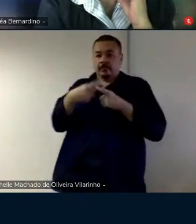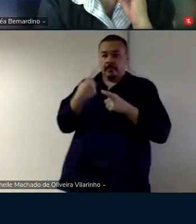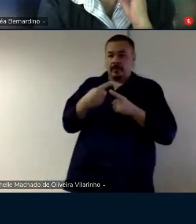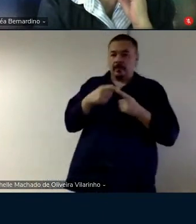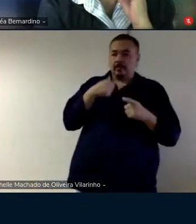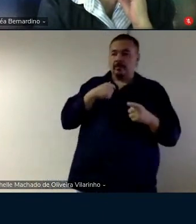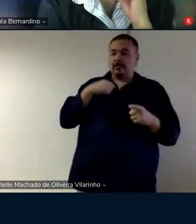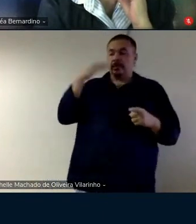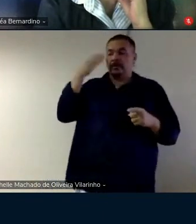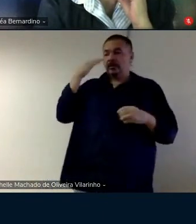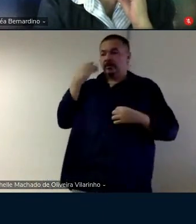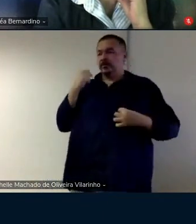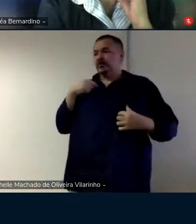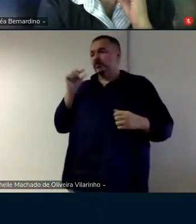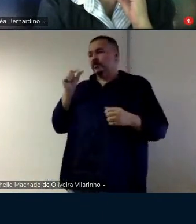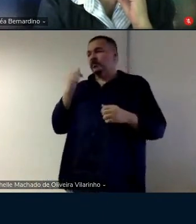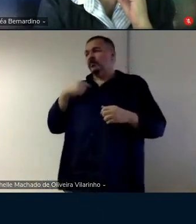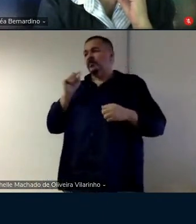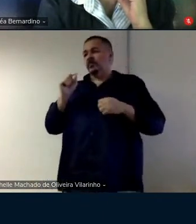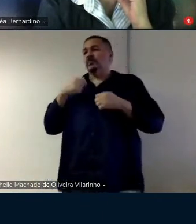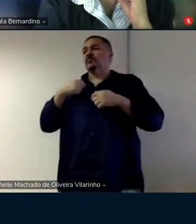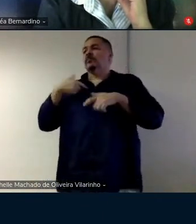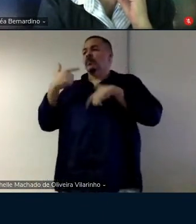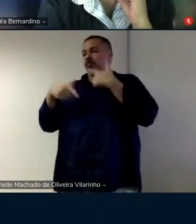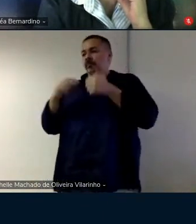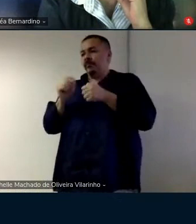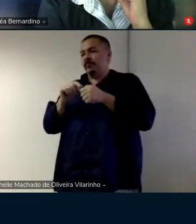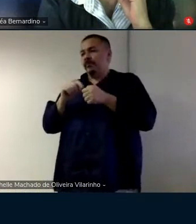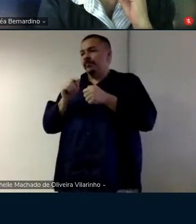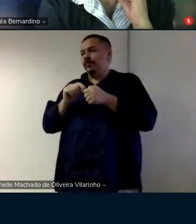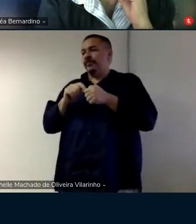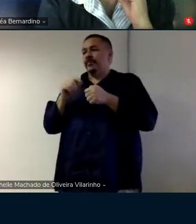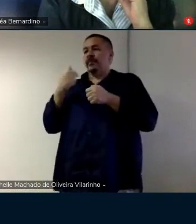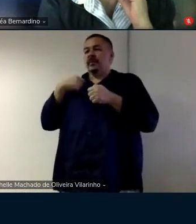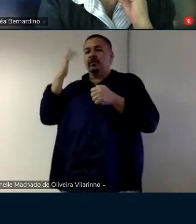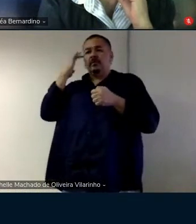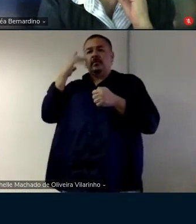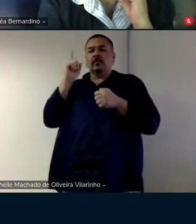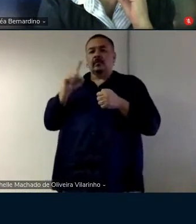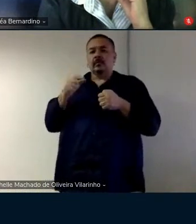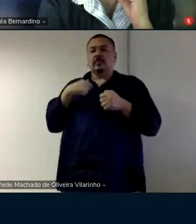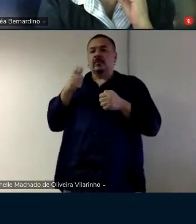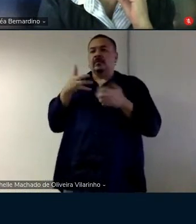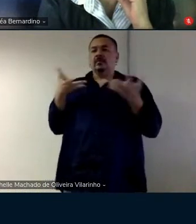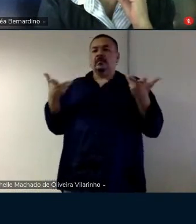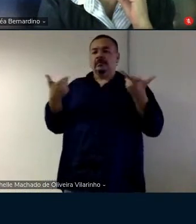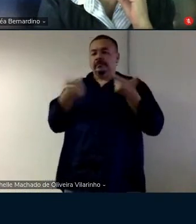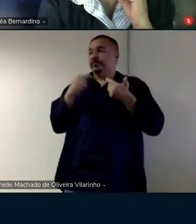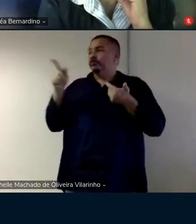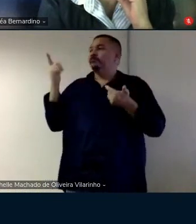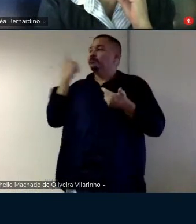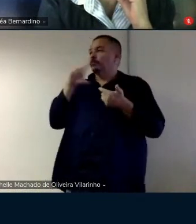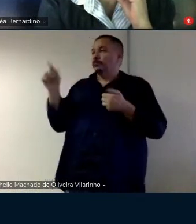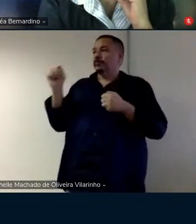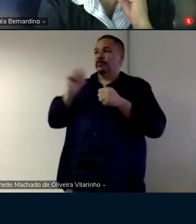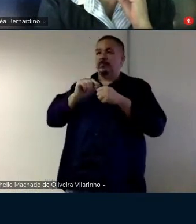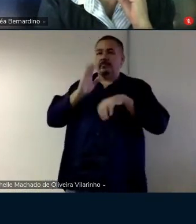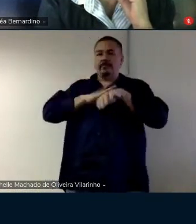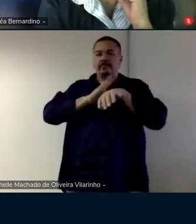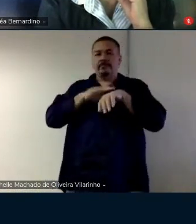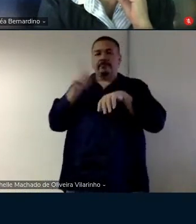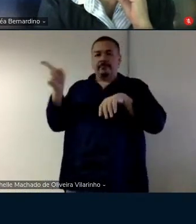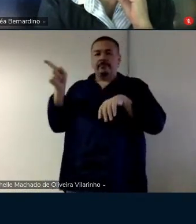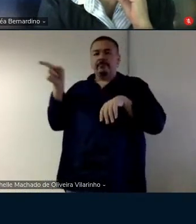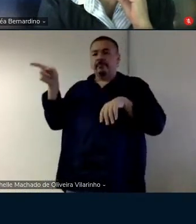pouco o que a gente estava fazendo e conseguiu ir para a frente e assim acho que isso foi um grande mérito que ela teve e